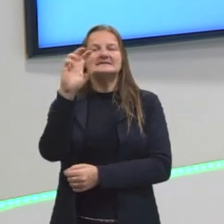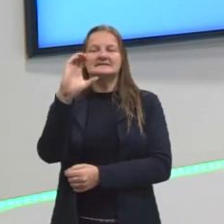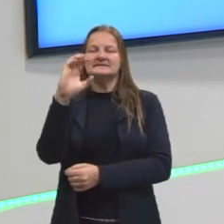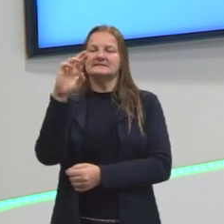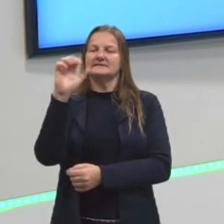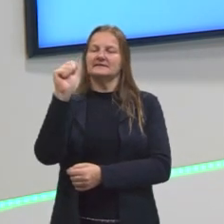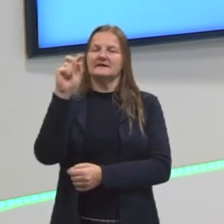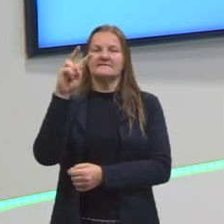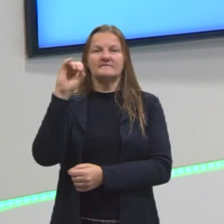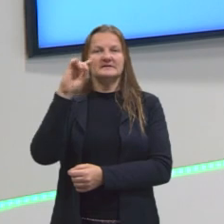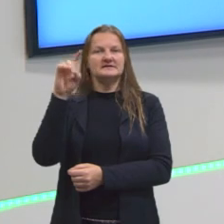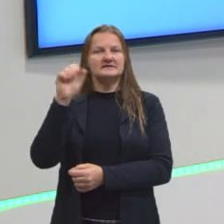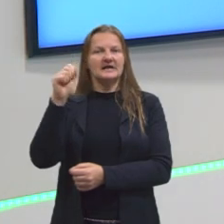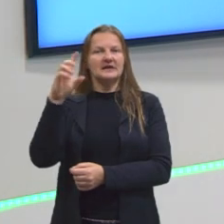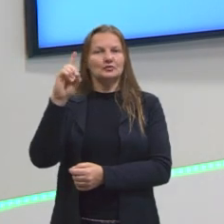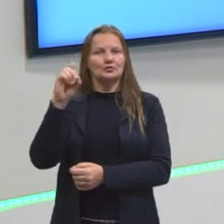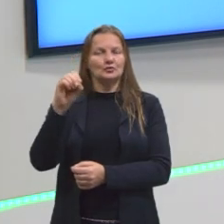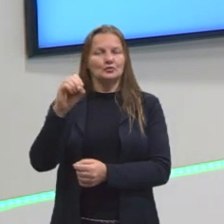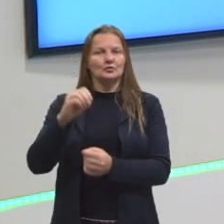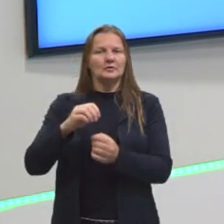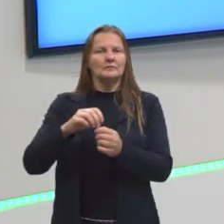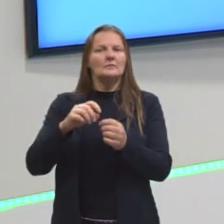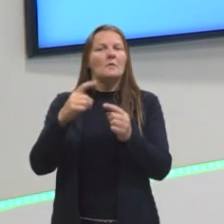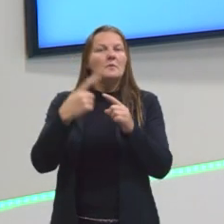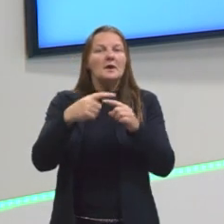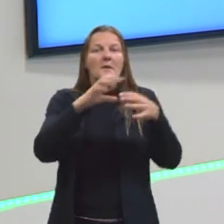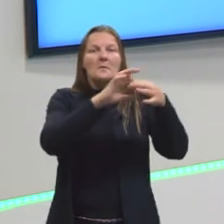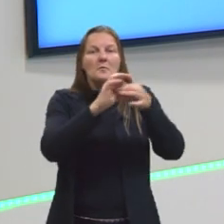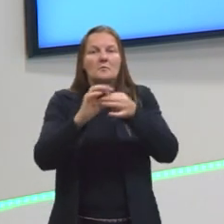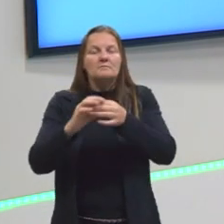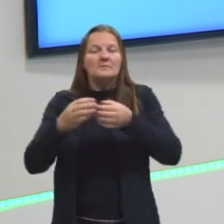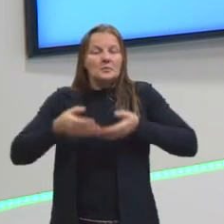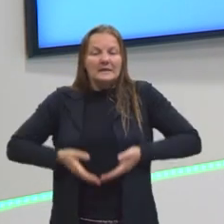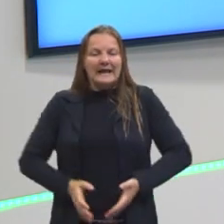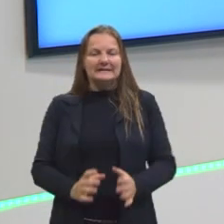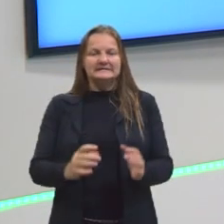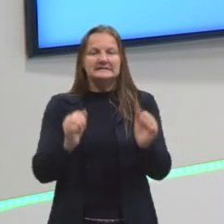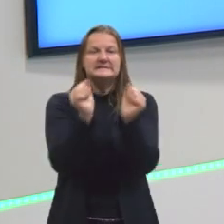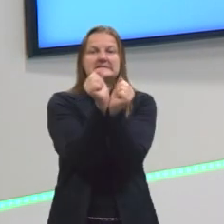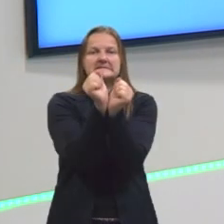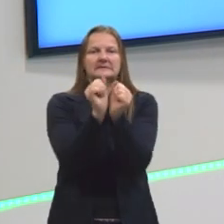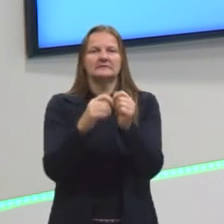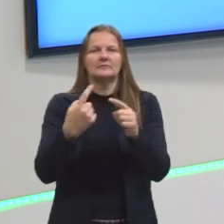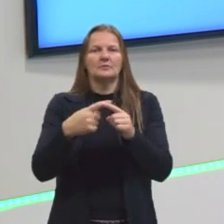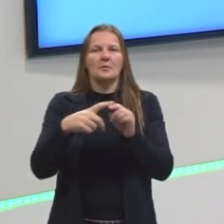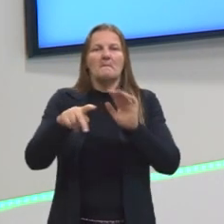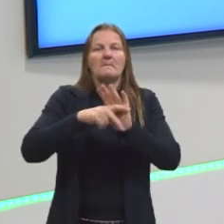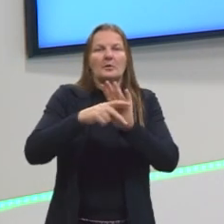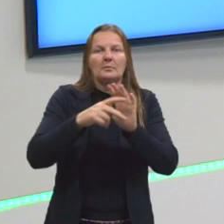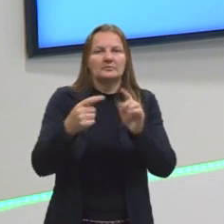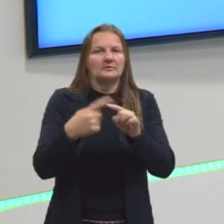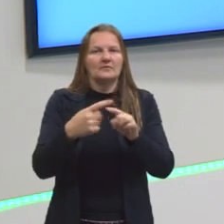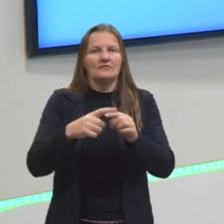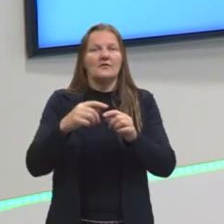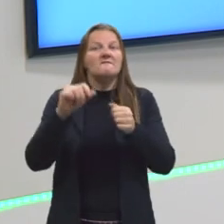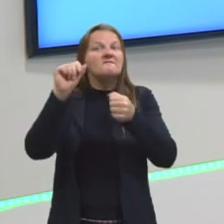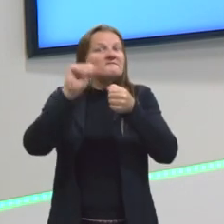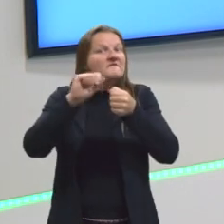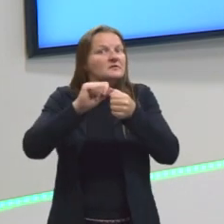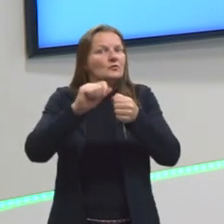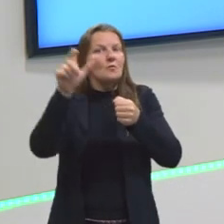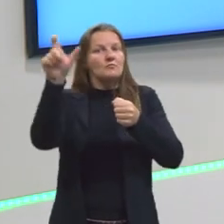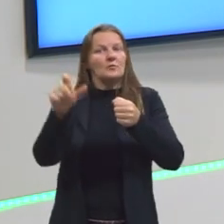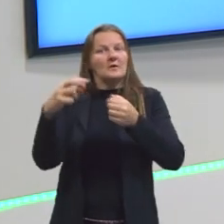escravizado, para marcar que isso é uma condição, ninguém nasce escravo, ninguém nasce para ser escravo, isso é importante